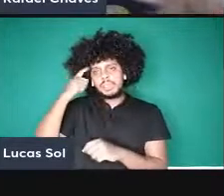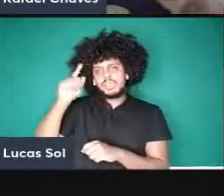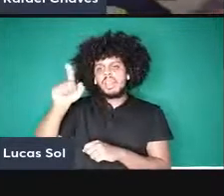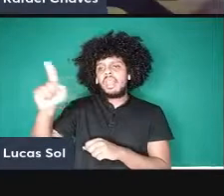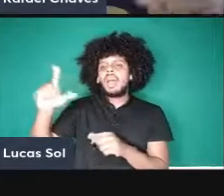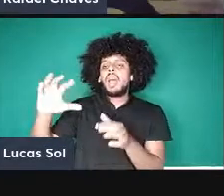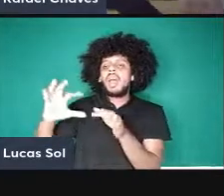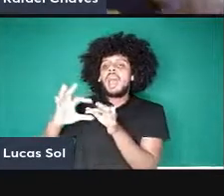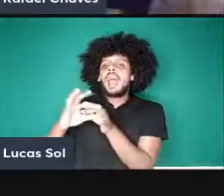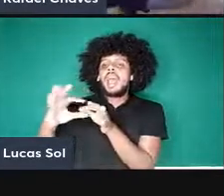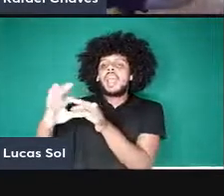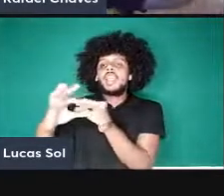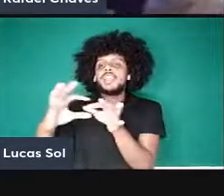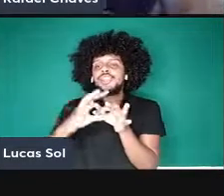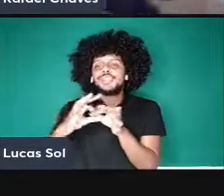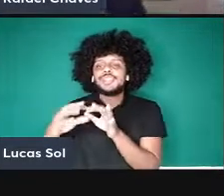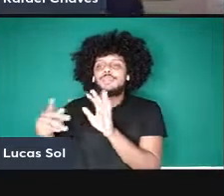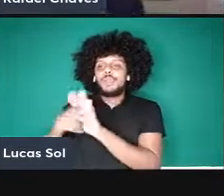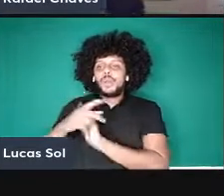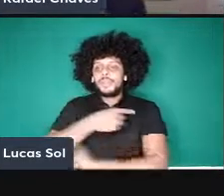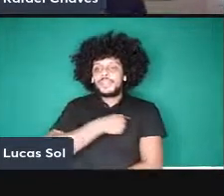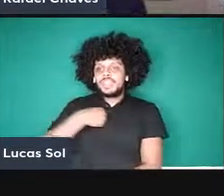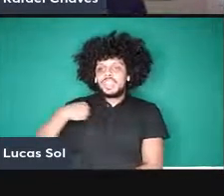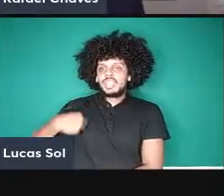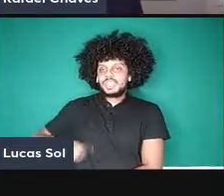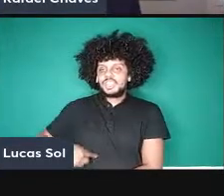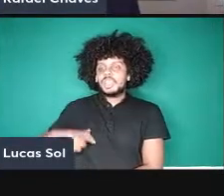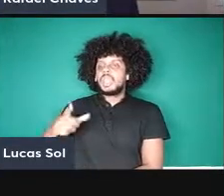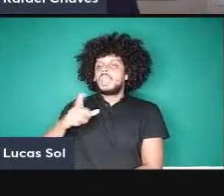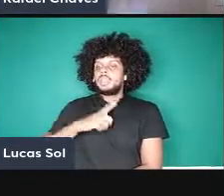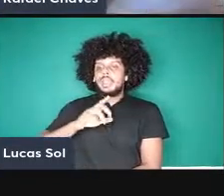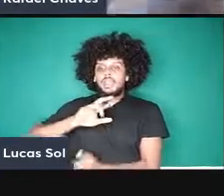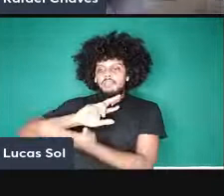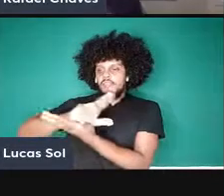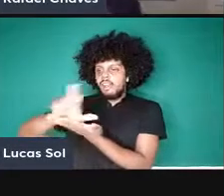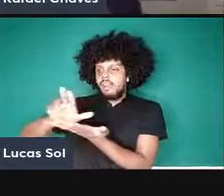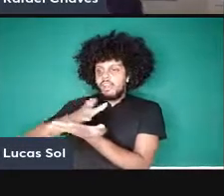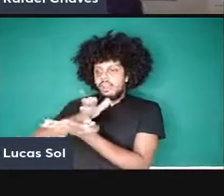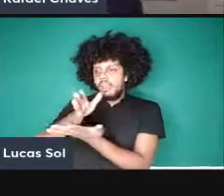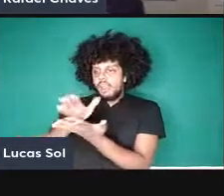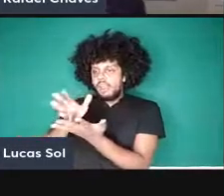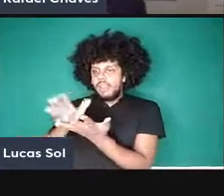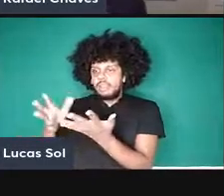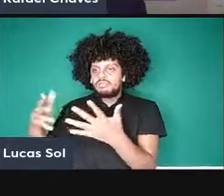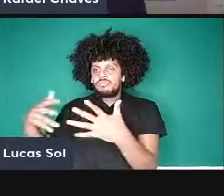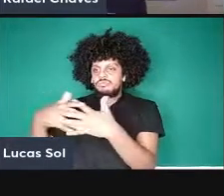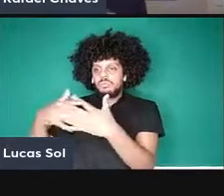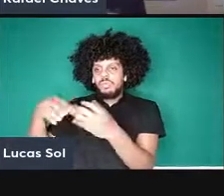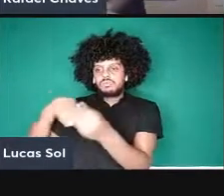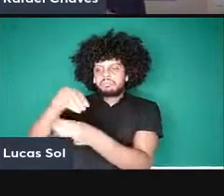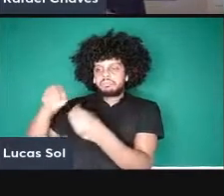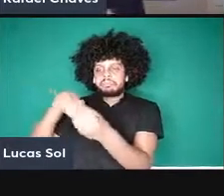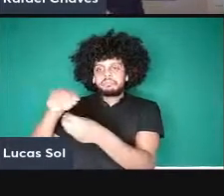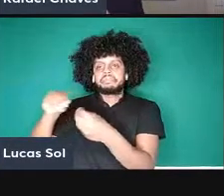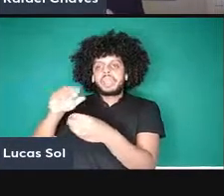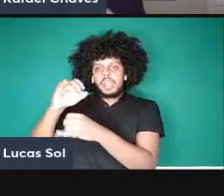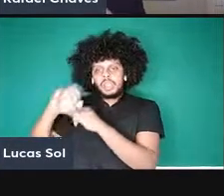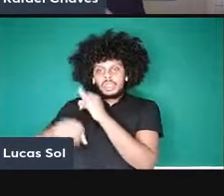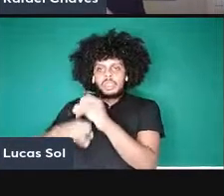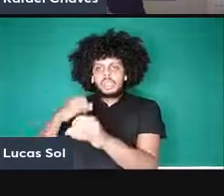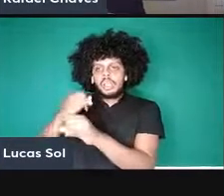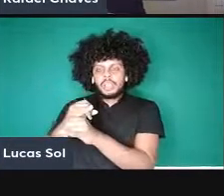vou ter várias fontes independentes de emaranhamento que conectam os nós da rede e compreender